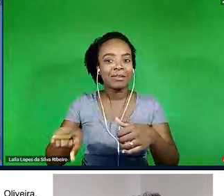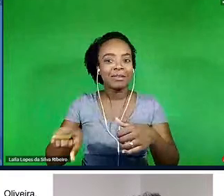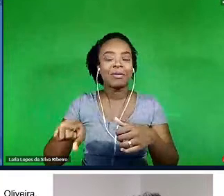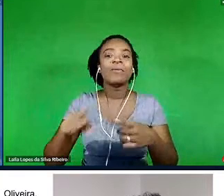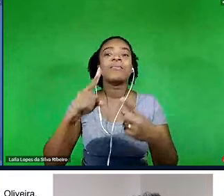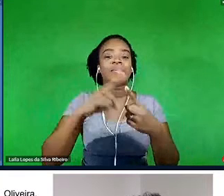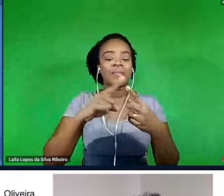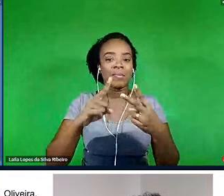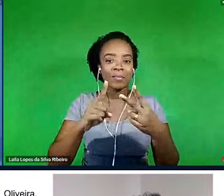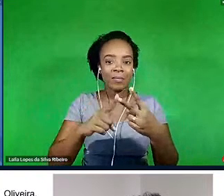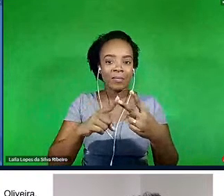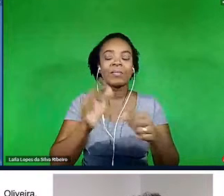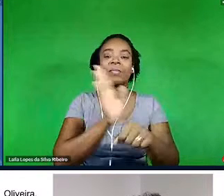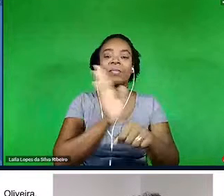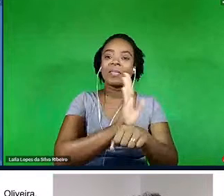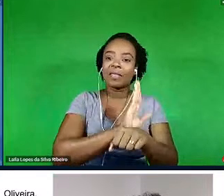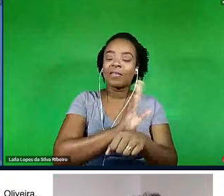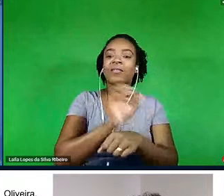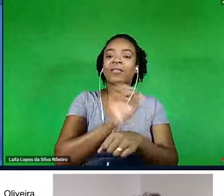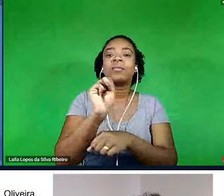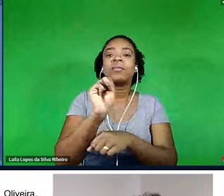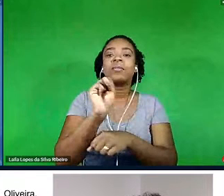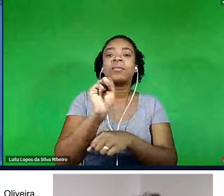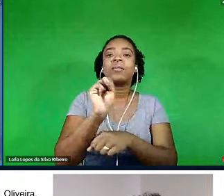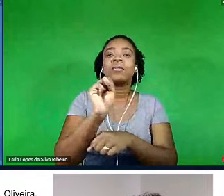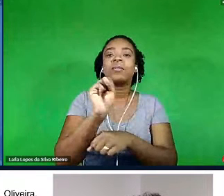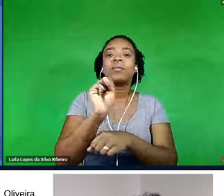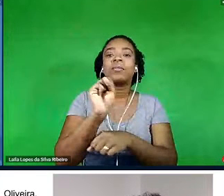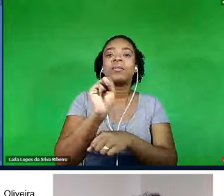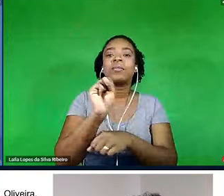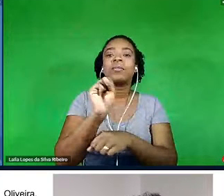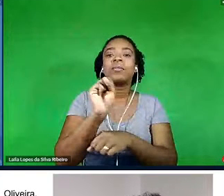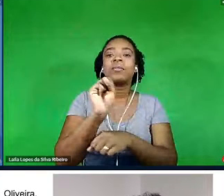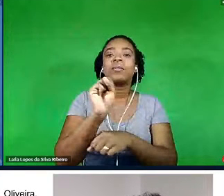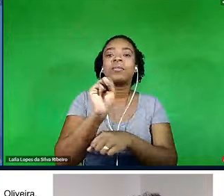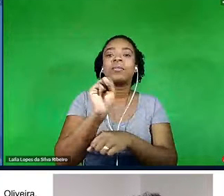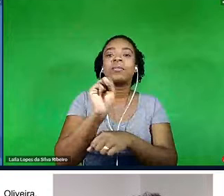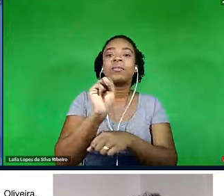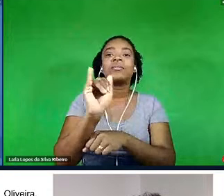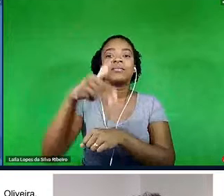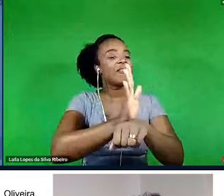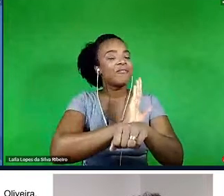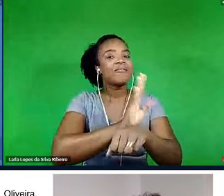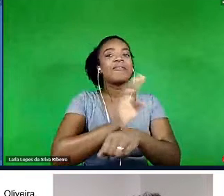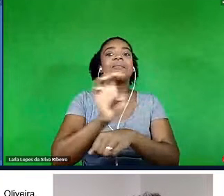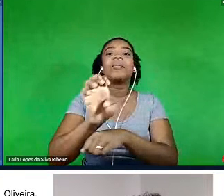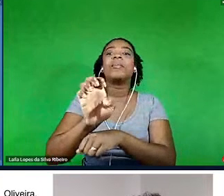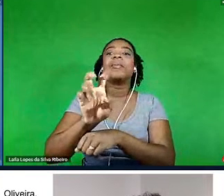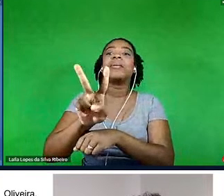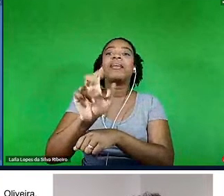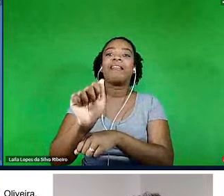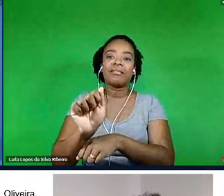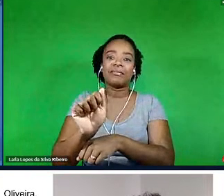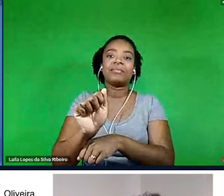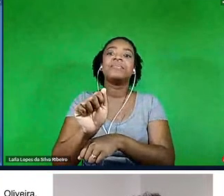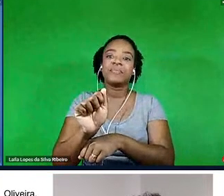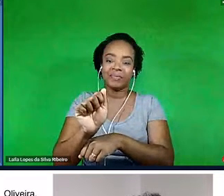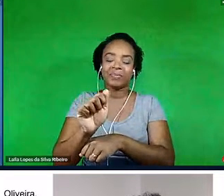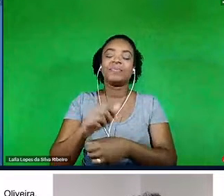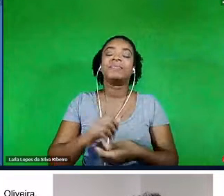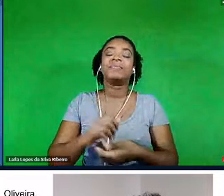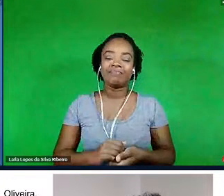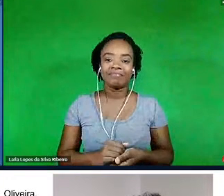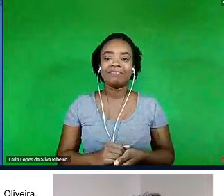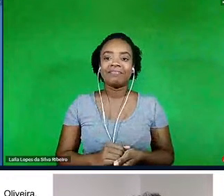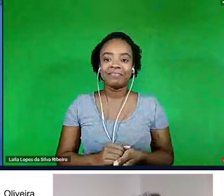que é Simone e ela, ok? Muito obrigada, e até a próxima